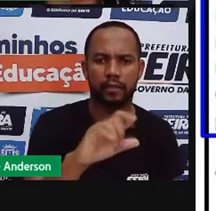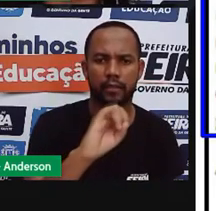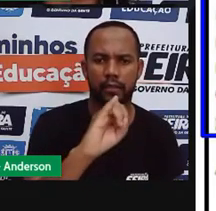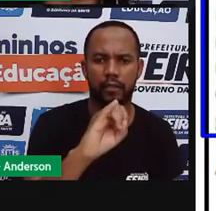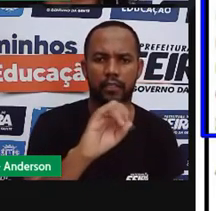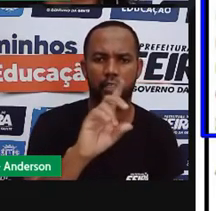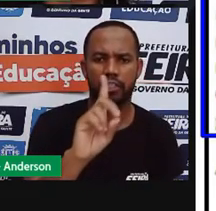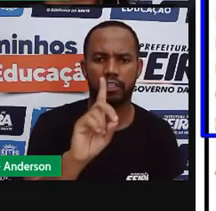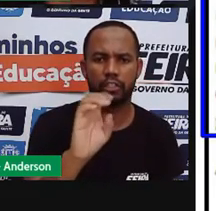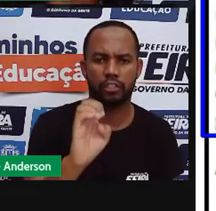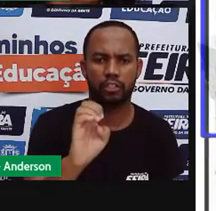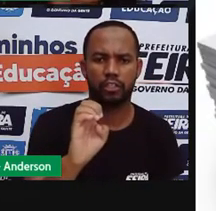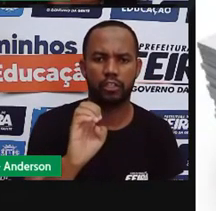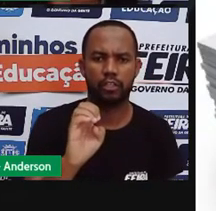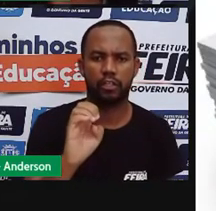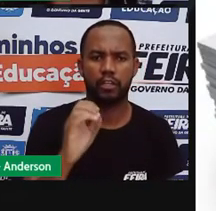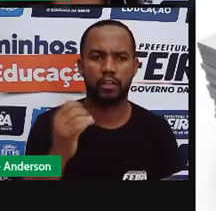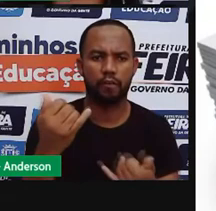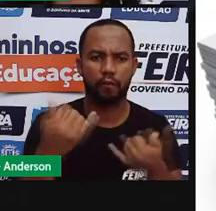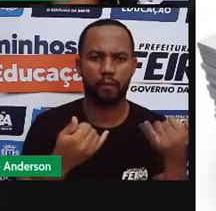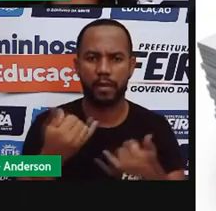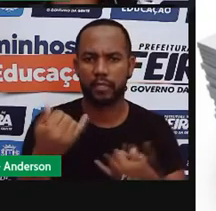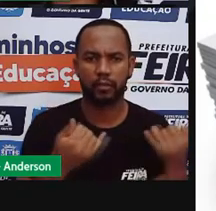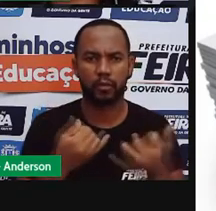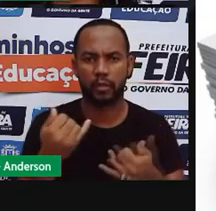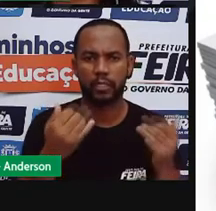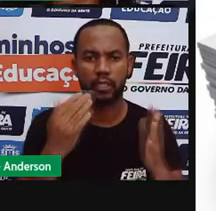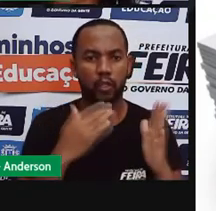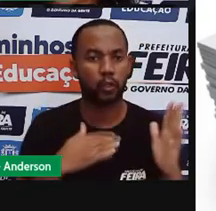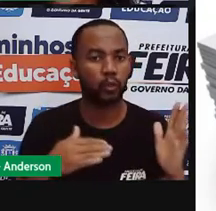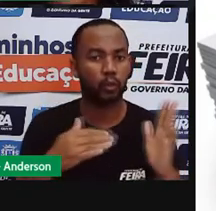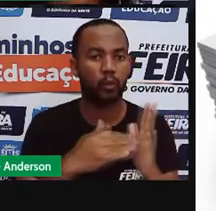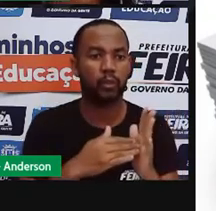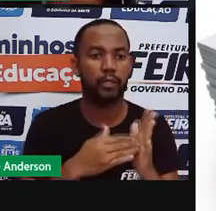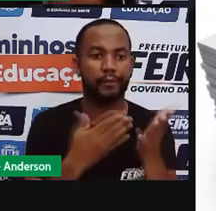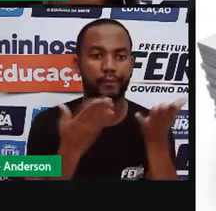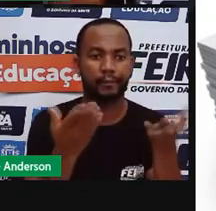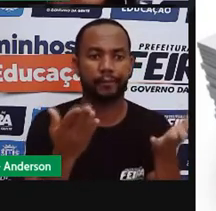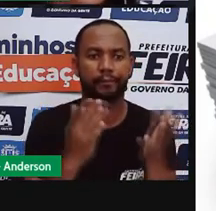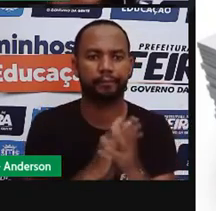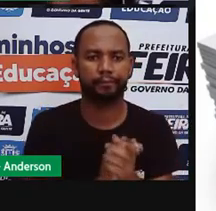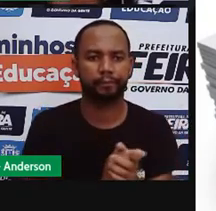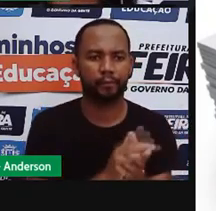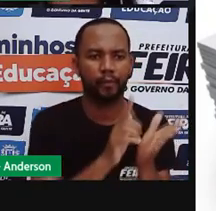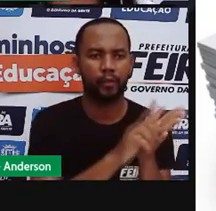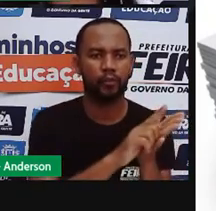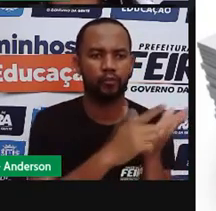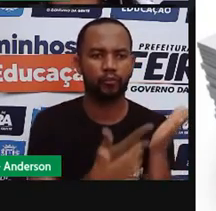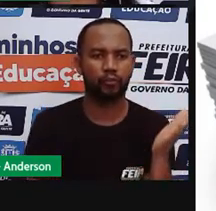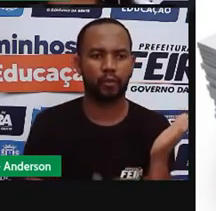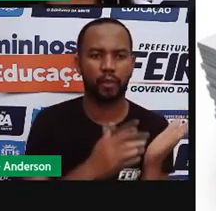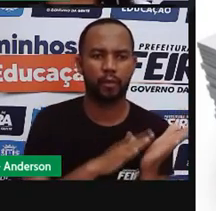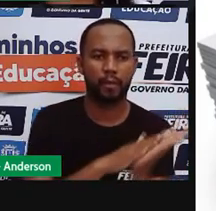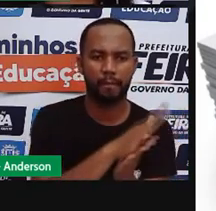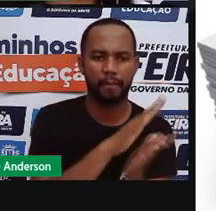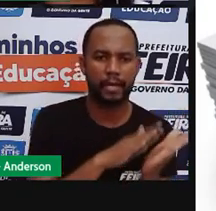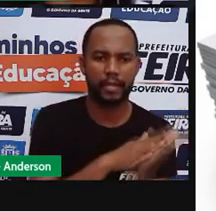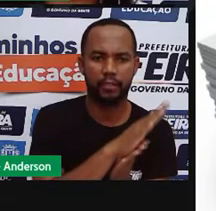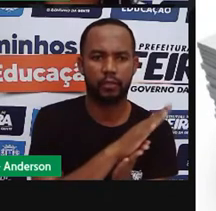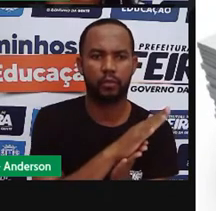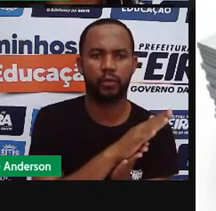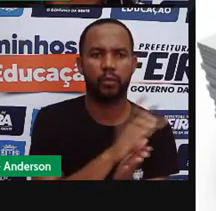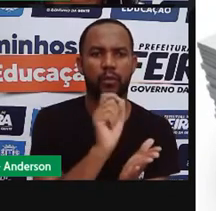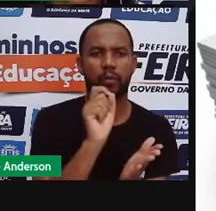todas aqui. O jornal impresso. Muita gente acha que aquele jornal em papel